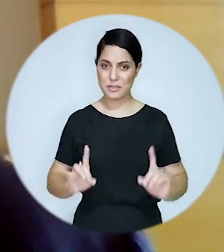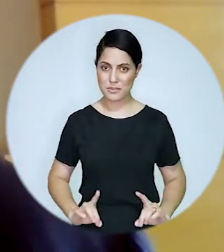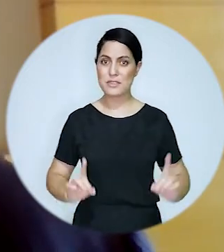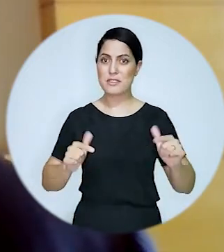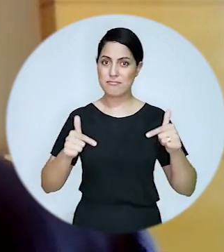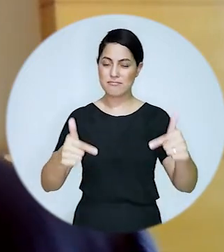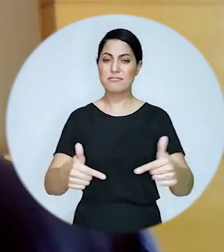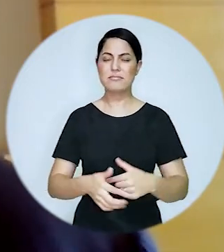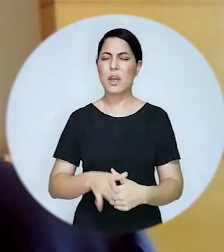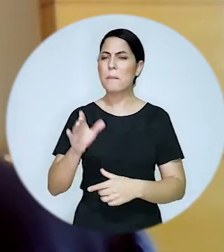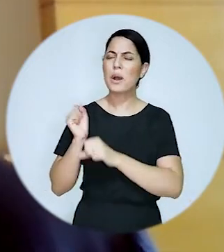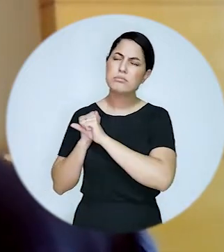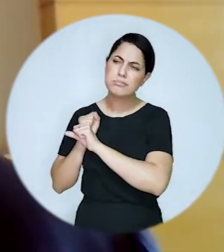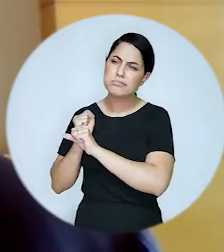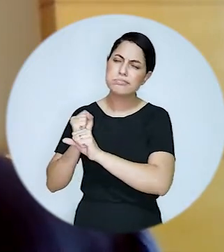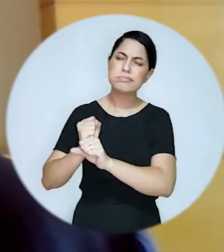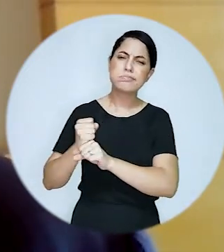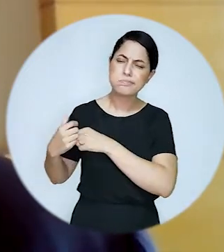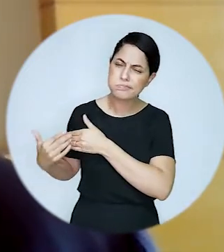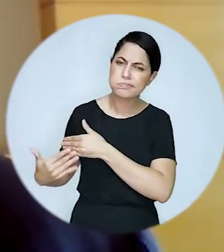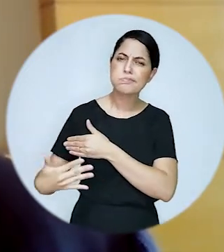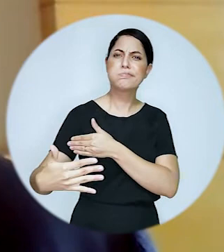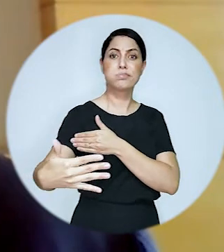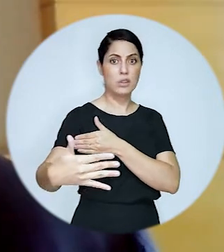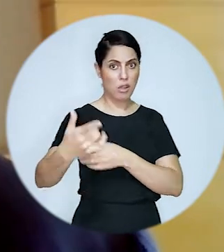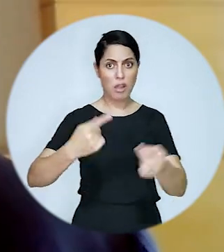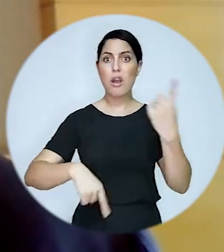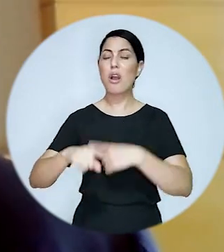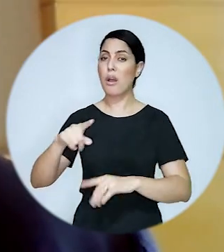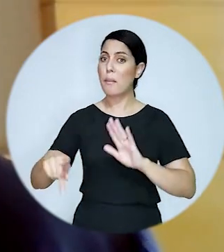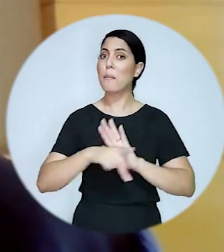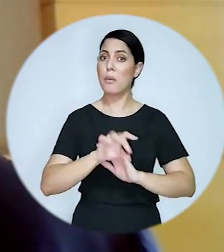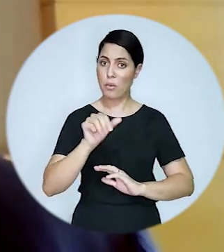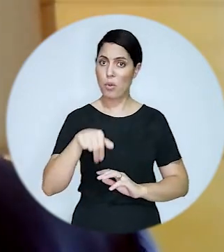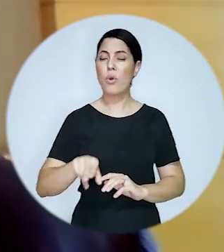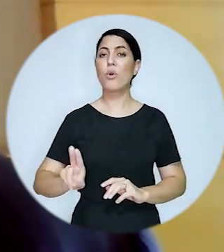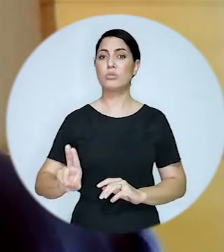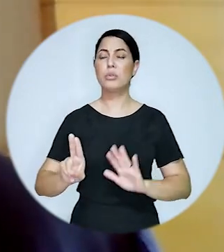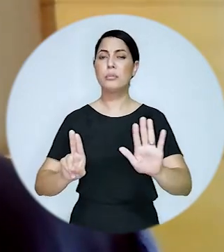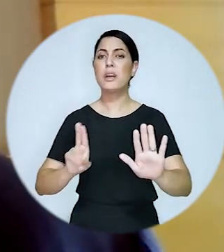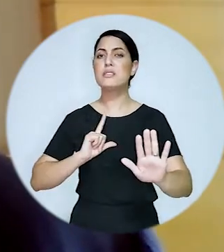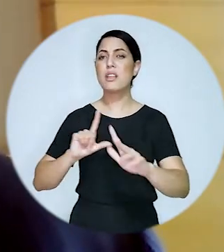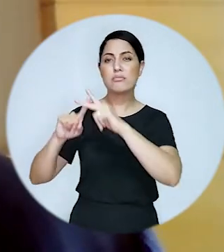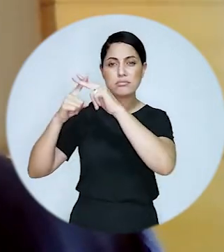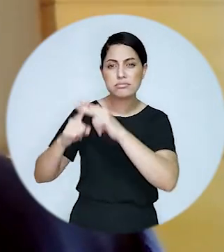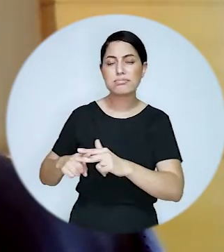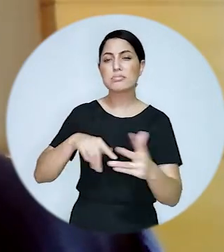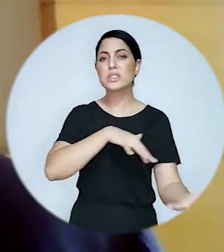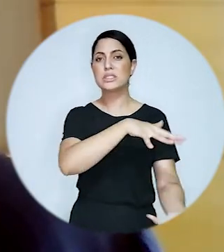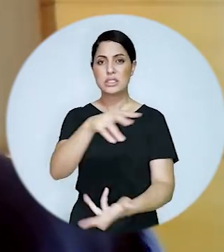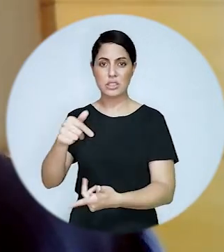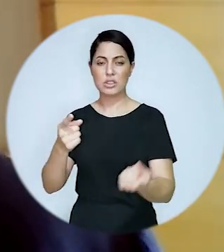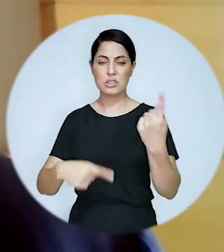proteção e promoção desses direitos. e nos últimos anos muito se avançou principalmente por conta da própria Convenção da